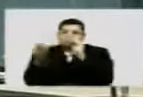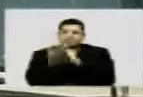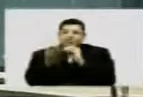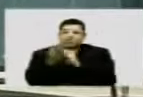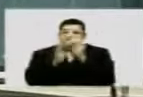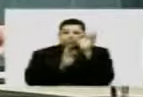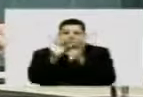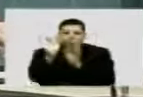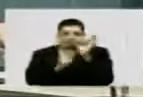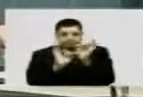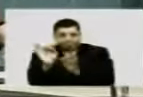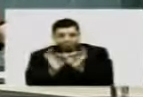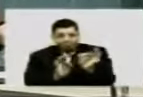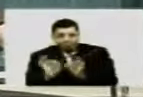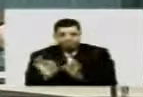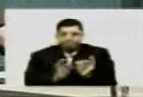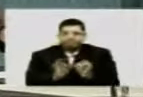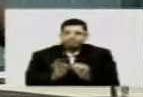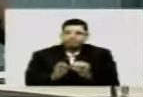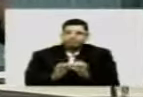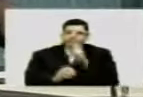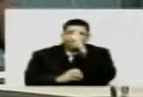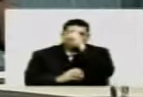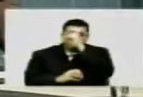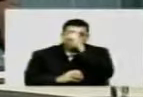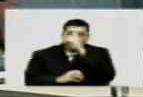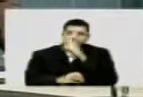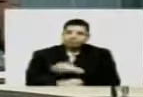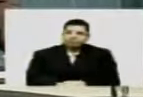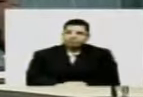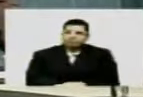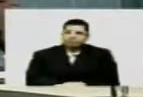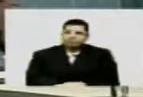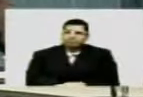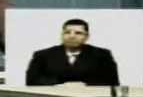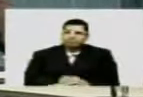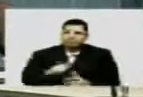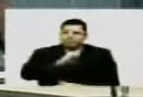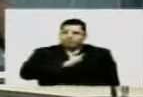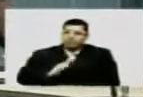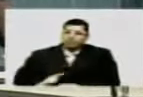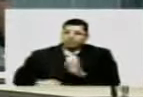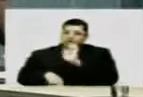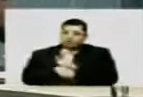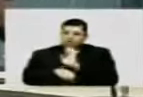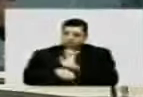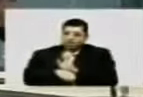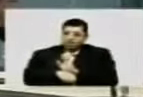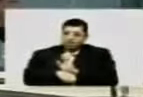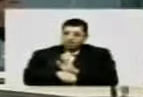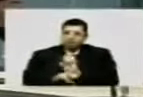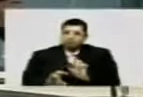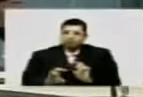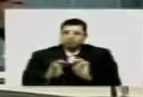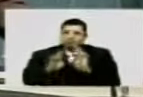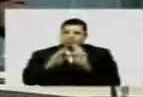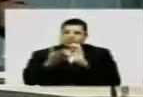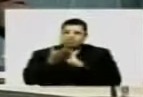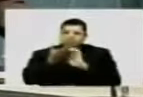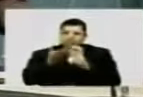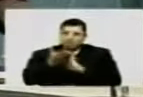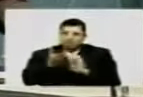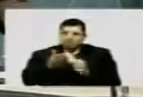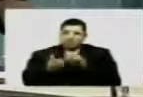falta de planejamento do hospital do governo do estado, em especial da